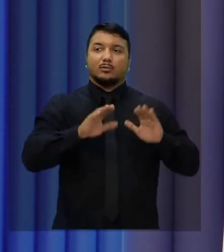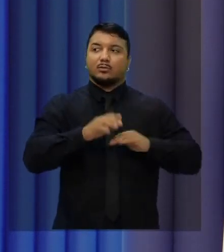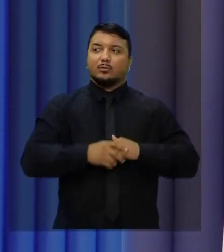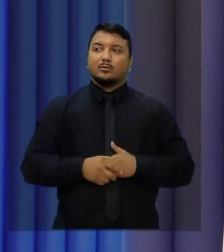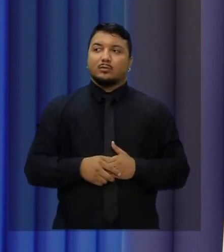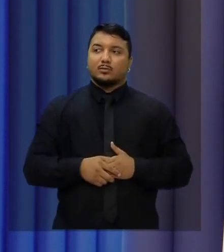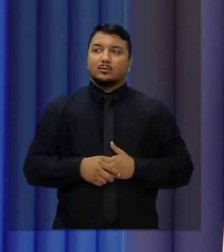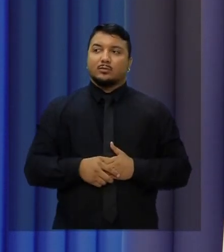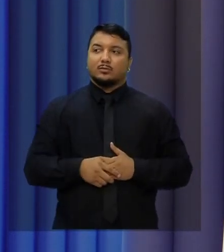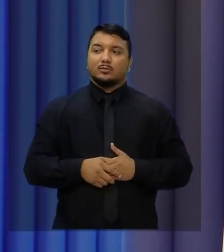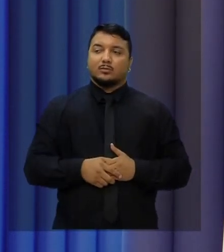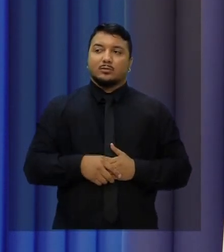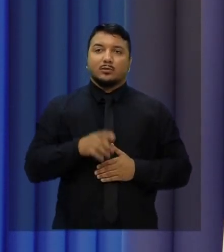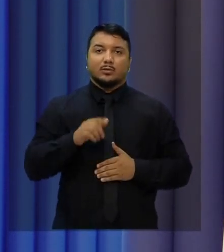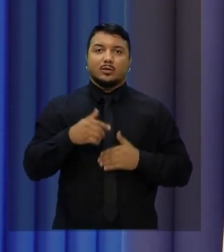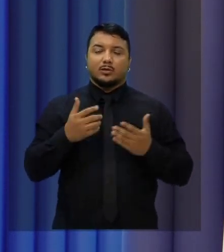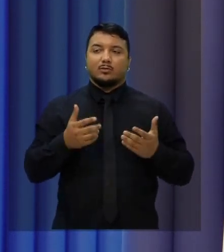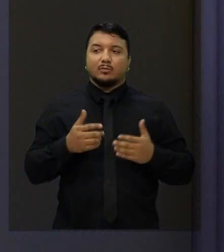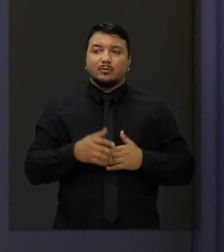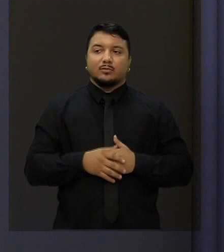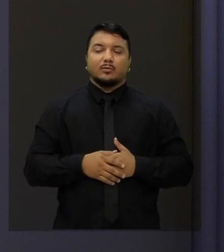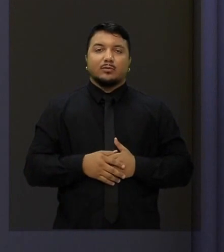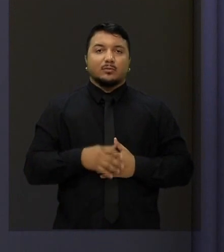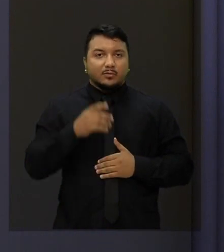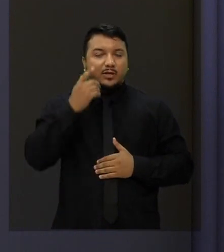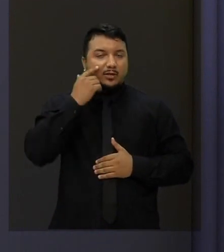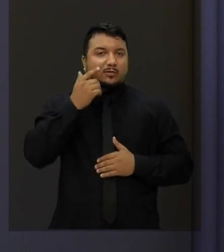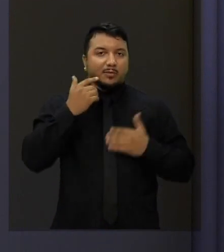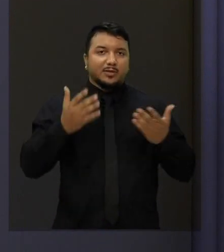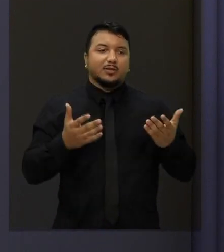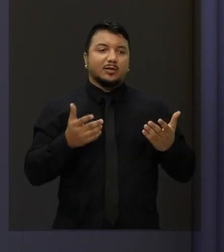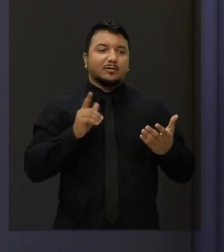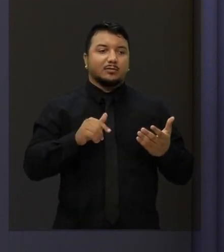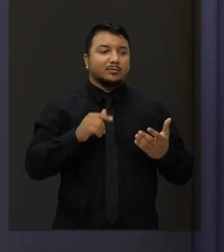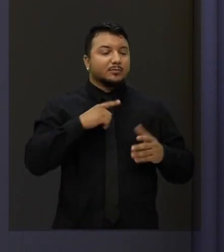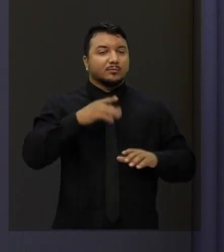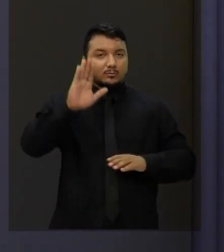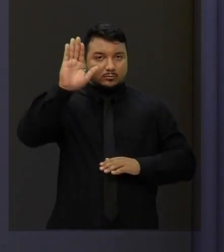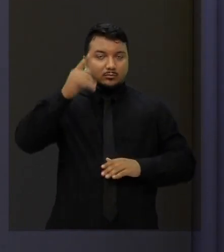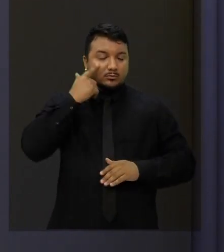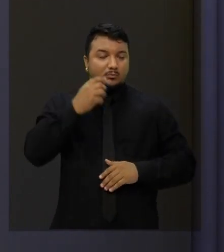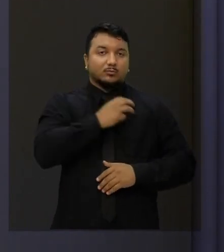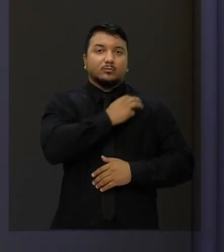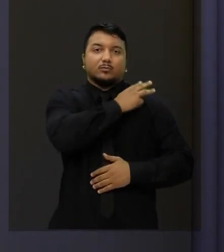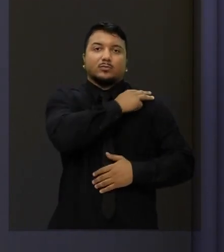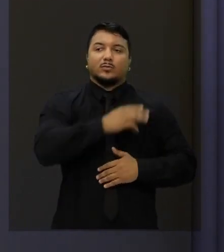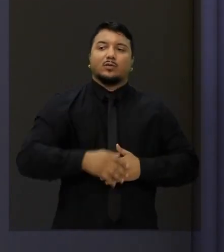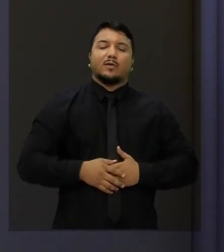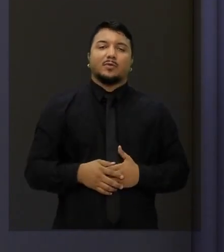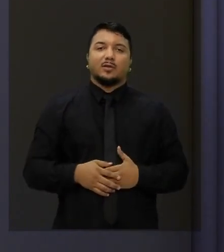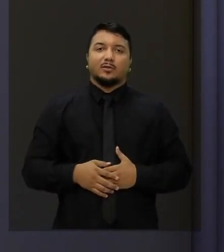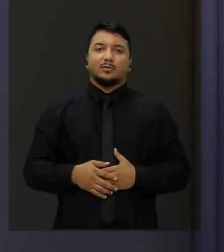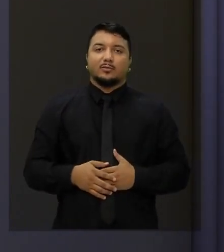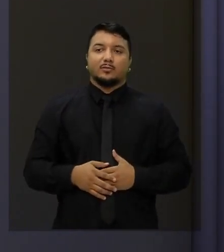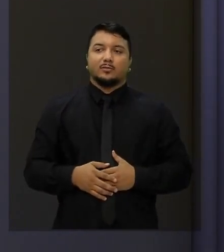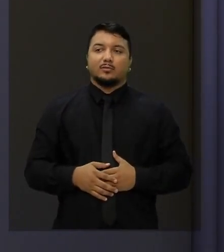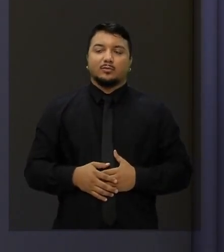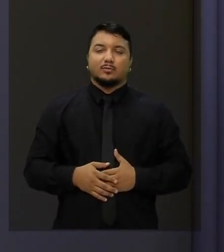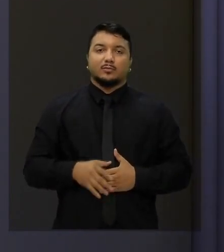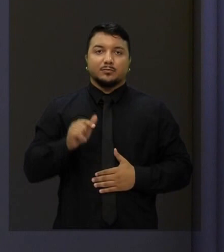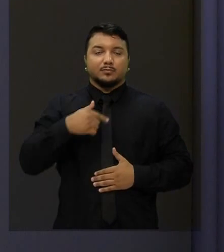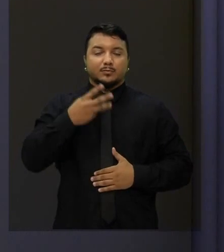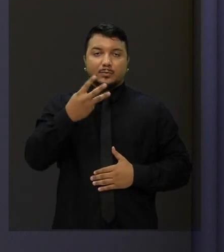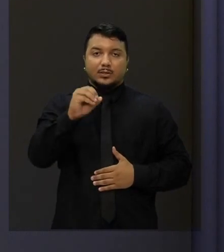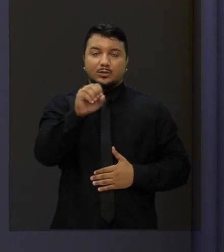Freitas. O candidato é o mano de Freitas, quem o senhor escolhe para fazer a pergunta? Candidato, capitão Wagner. O senhor tem 30 segundos para a pergunta.